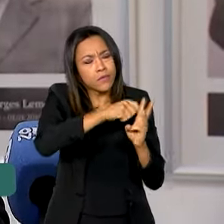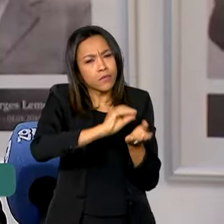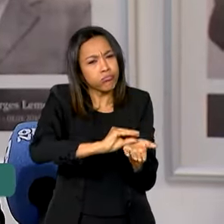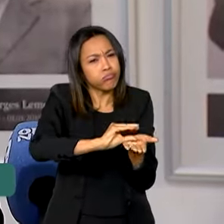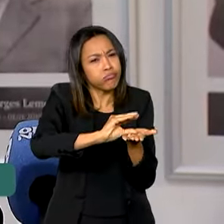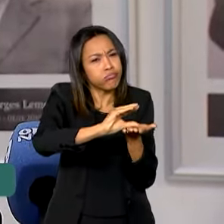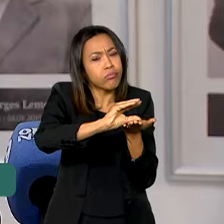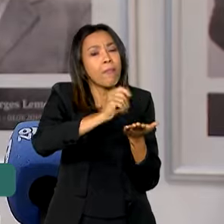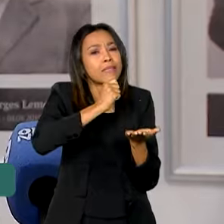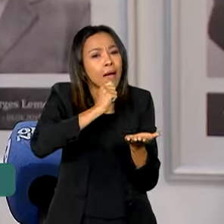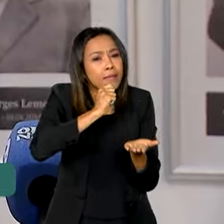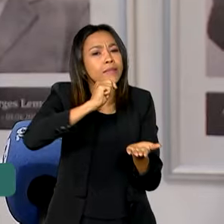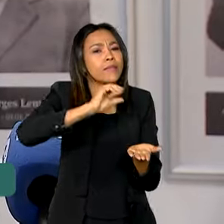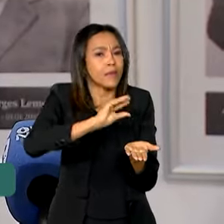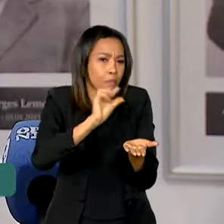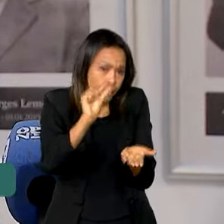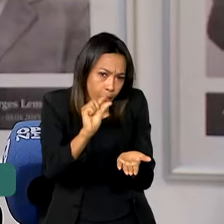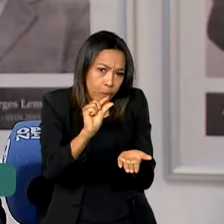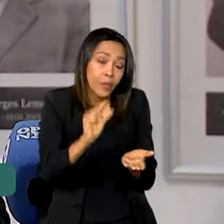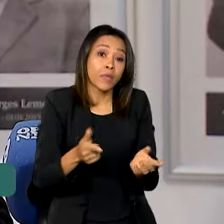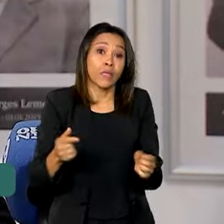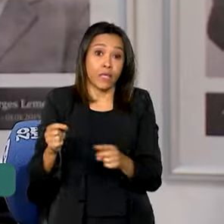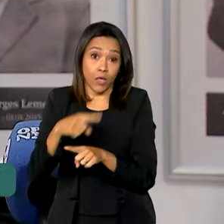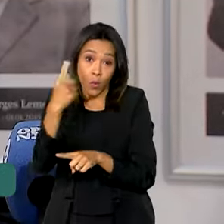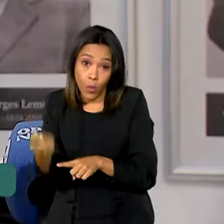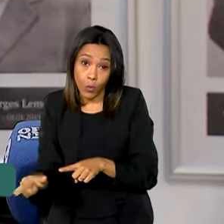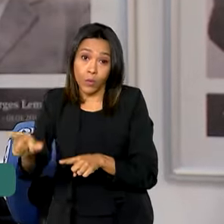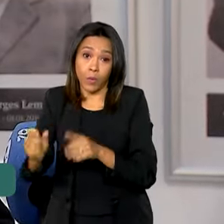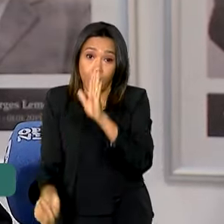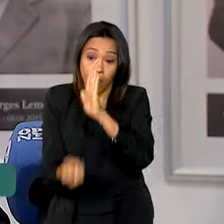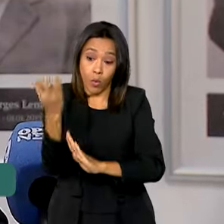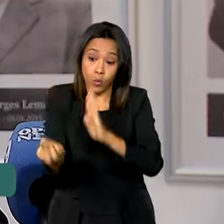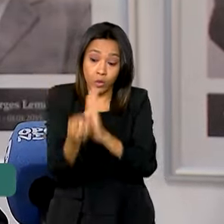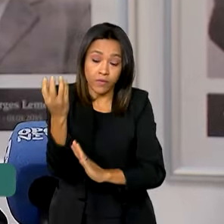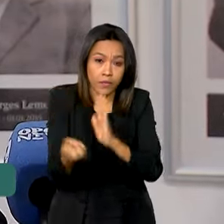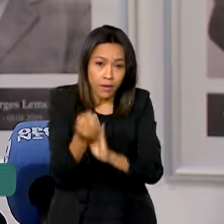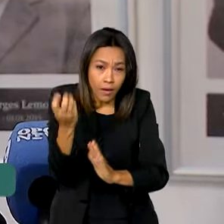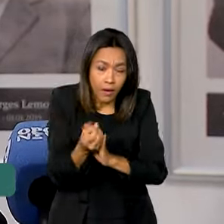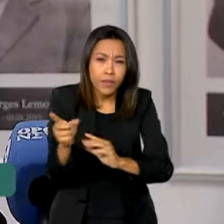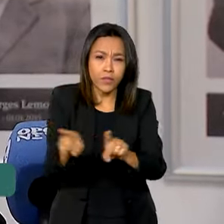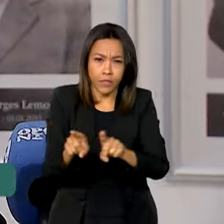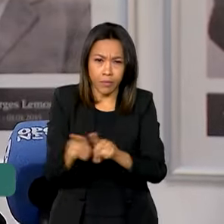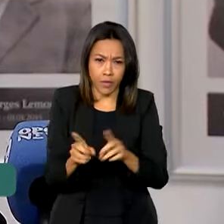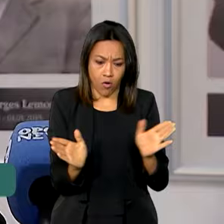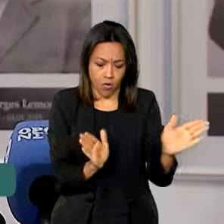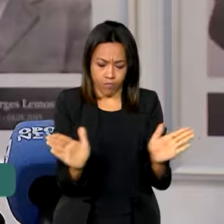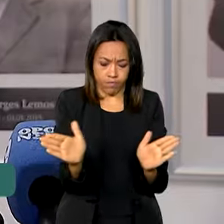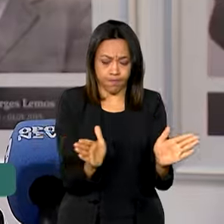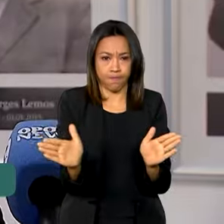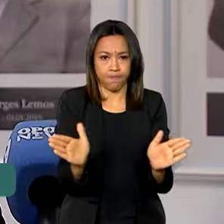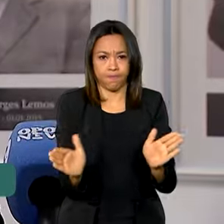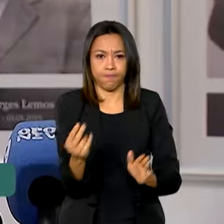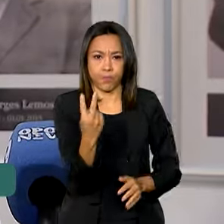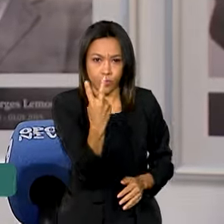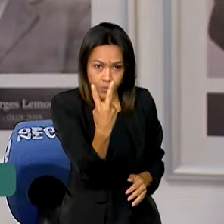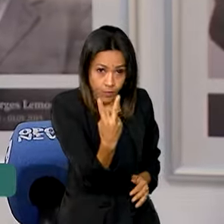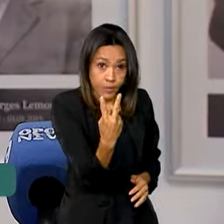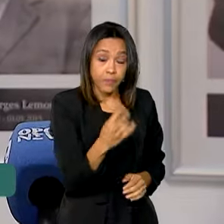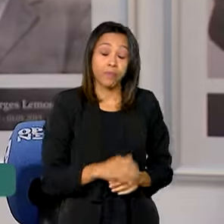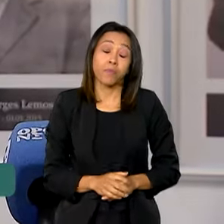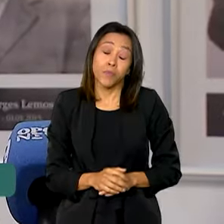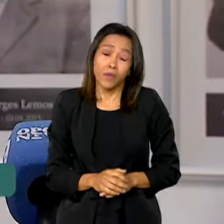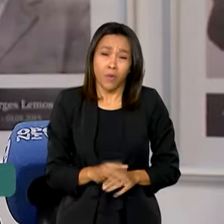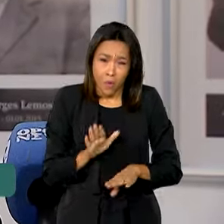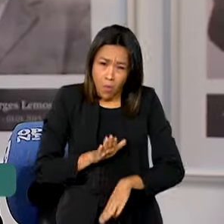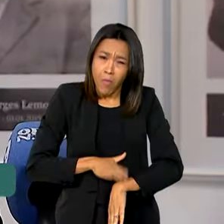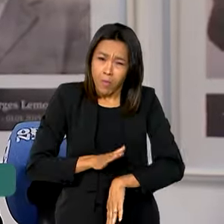e aumentar a produtividade. Então, nós precisamos aumentar investimento e aumentar produtividade. O momento